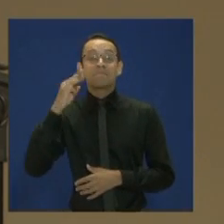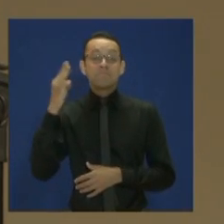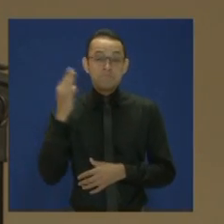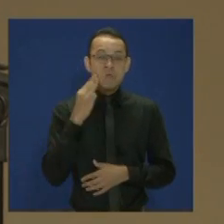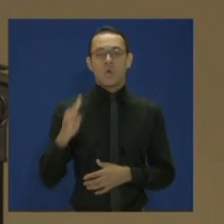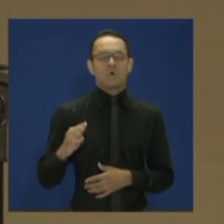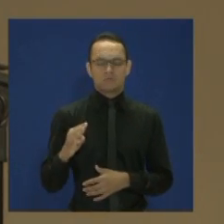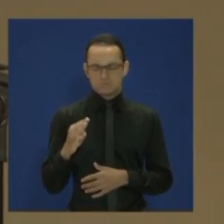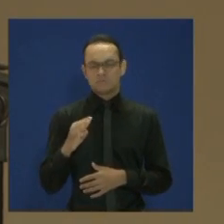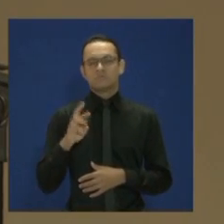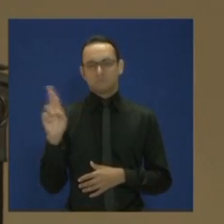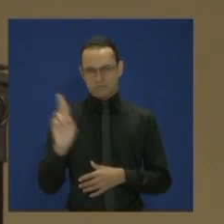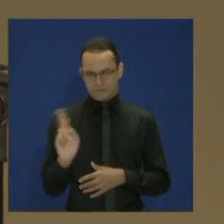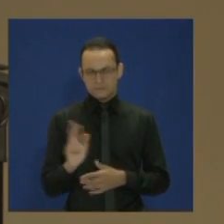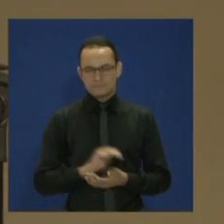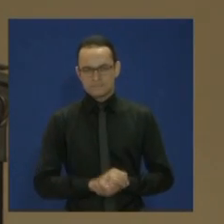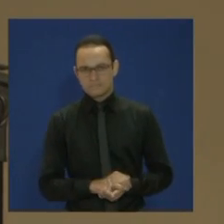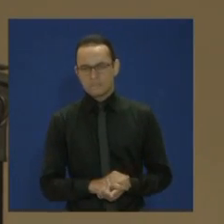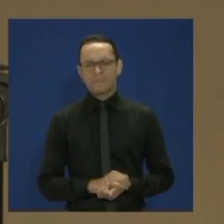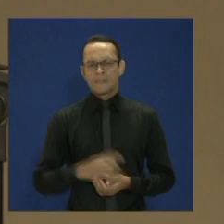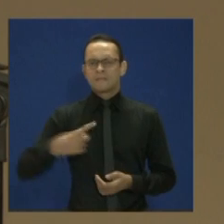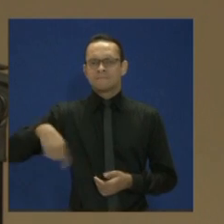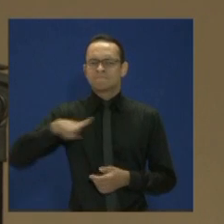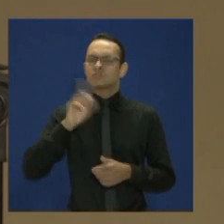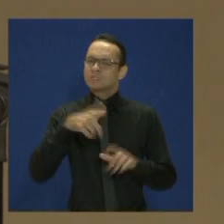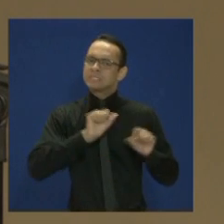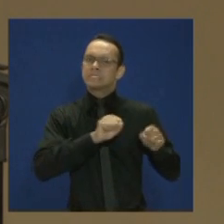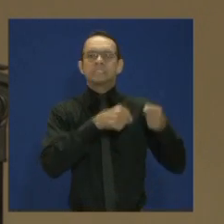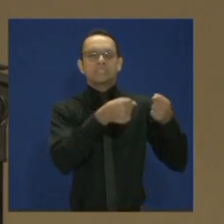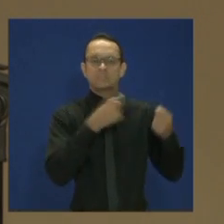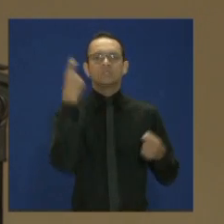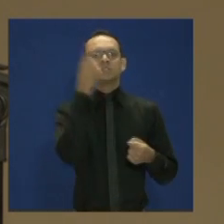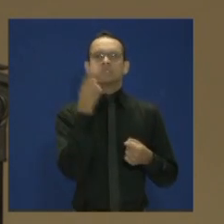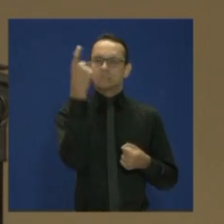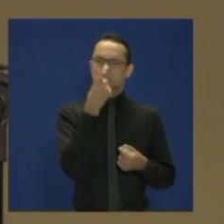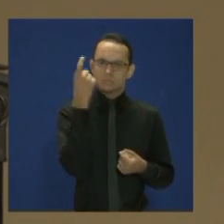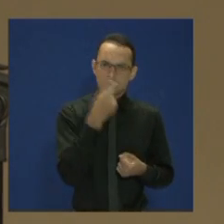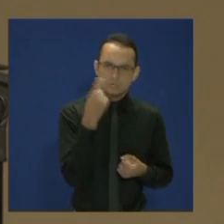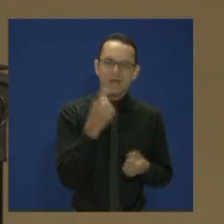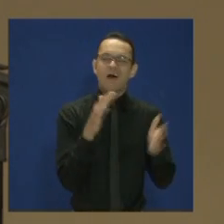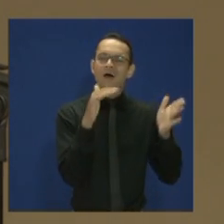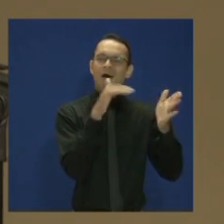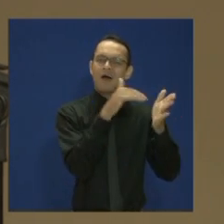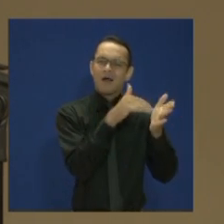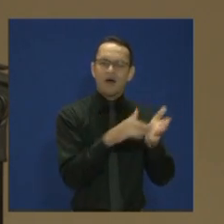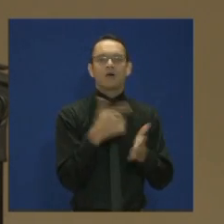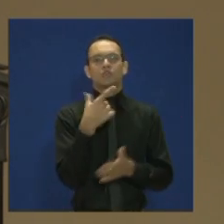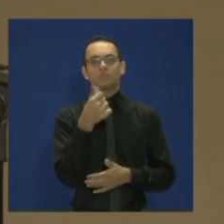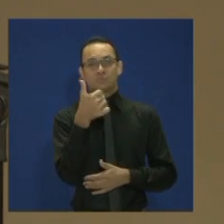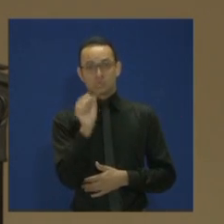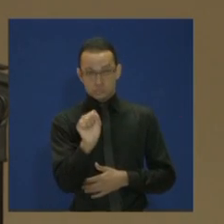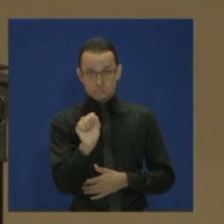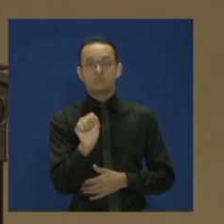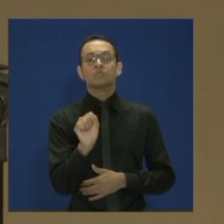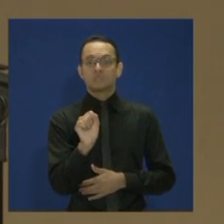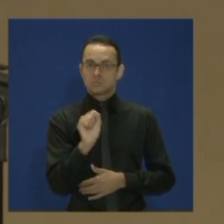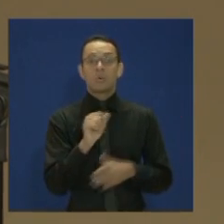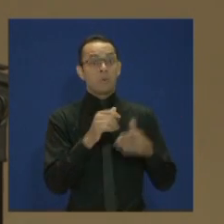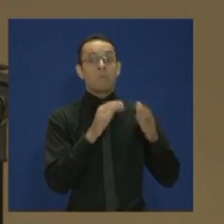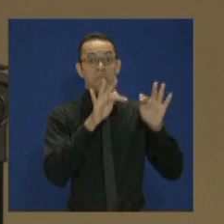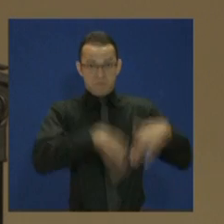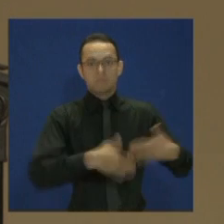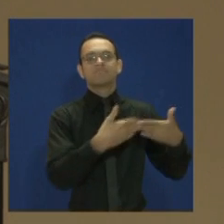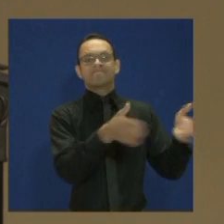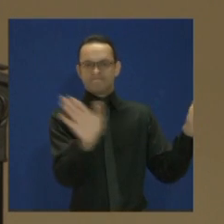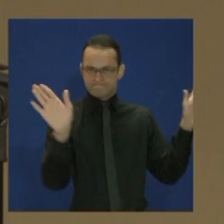recurso que nós já empenhamos para concluir essa obra, em 2018, abrirmos as portas desse hospital